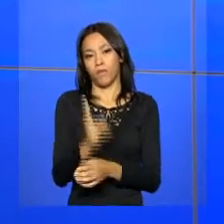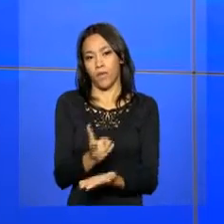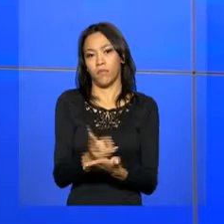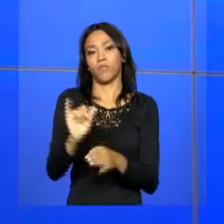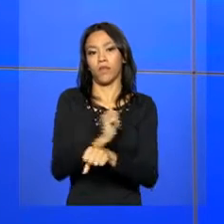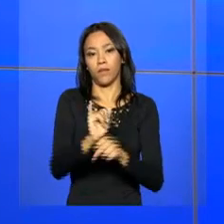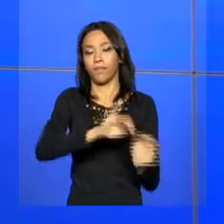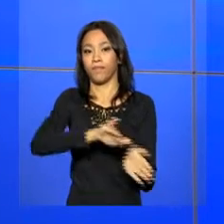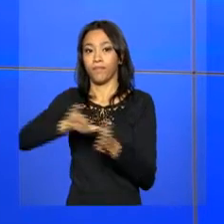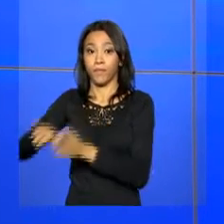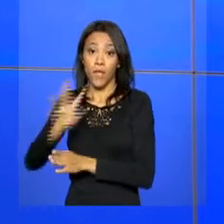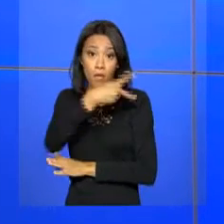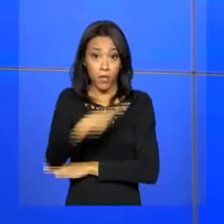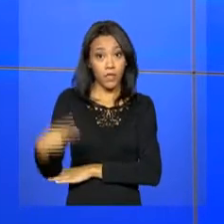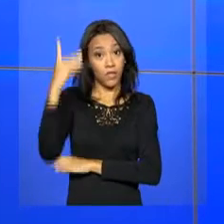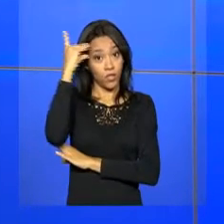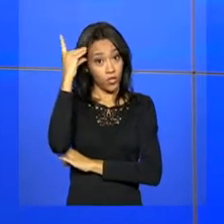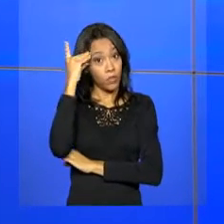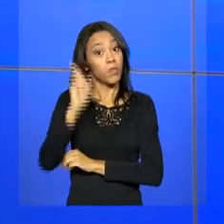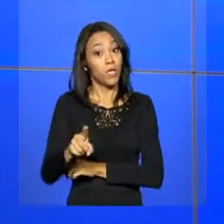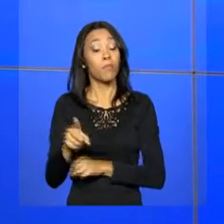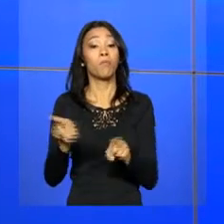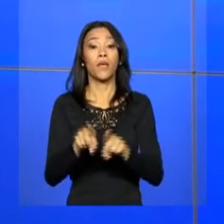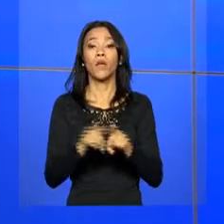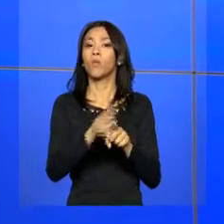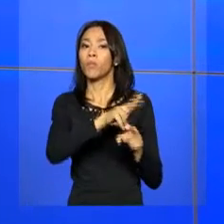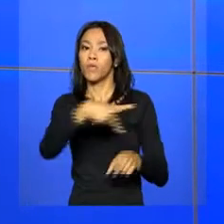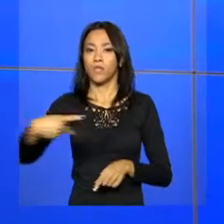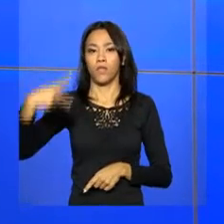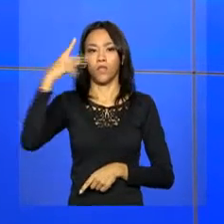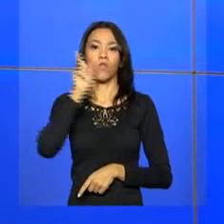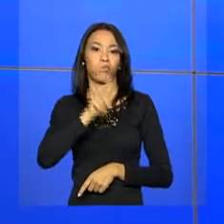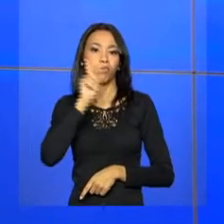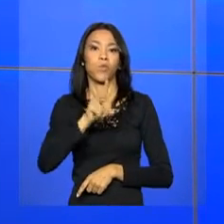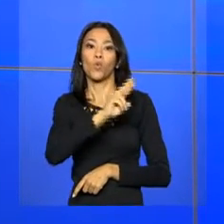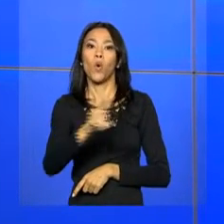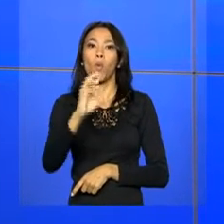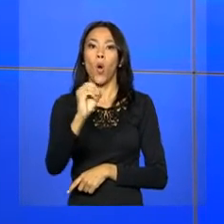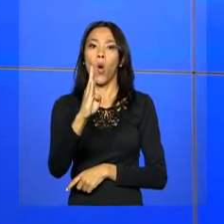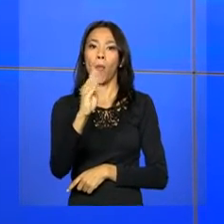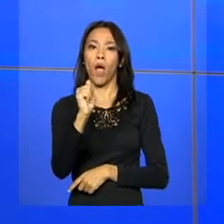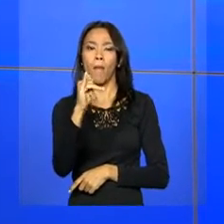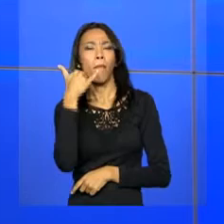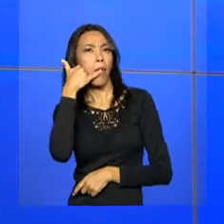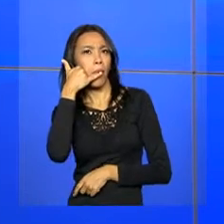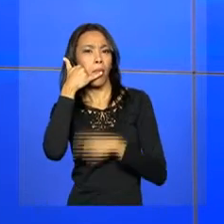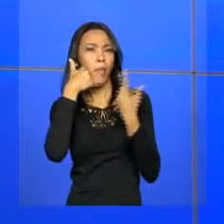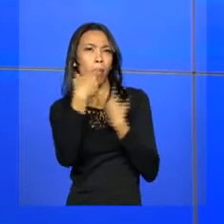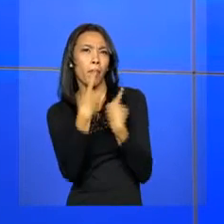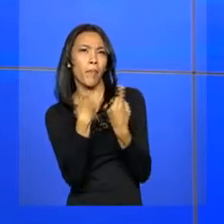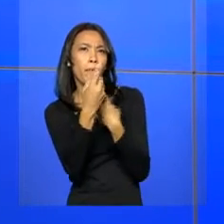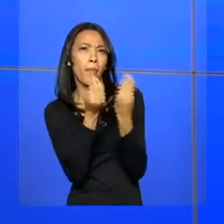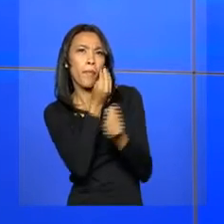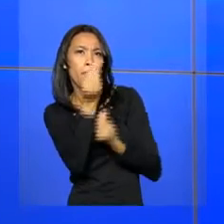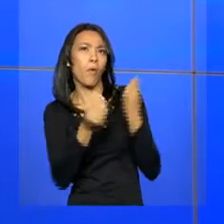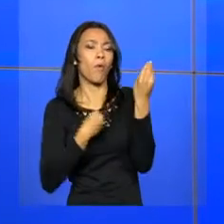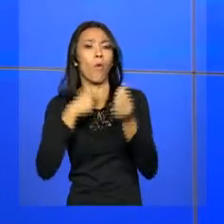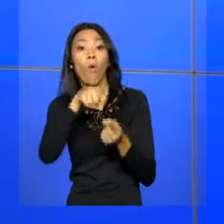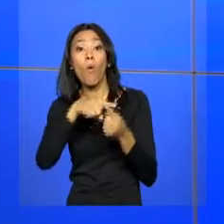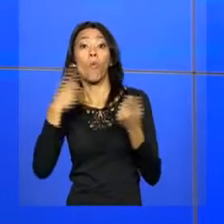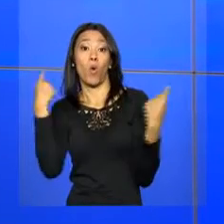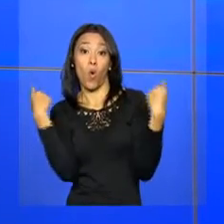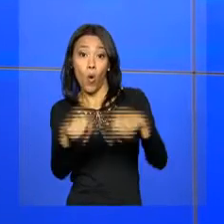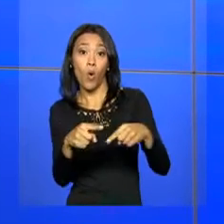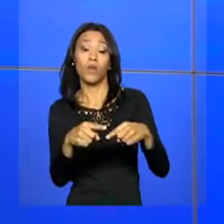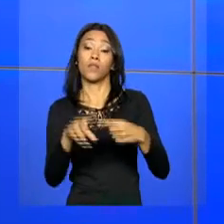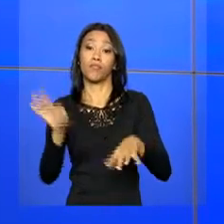presidenta Dilma Rousseff e o presidente dos Estados Unidos, Barack Obama, discutiram por telefone maneiras de aprofundar a colaboração no combate ao Zika vírus